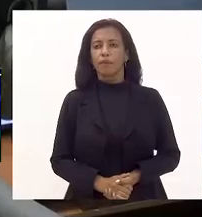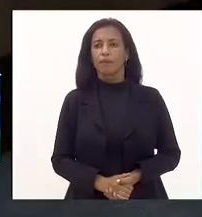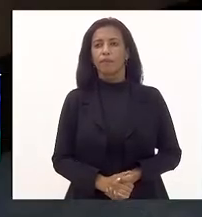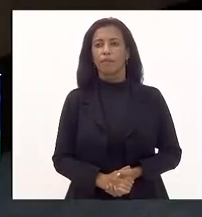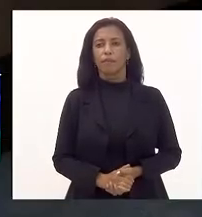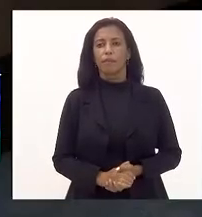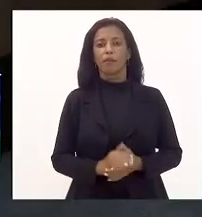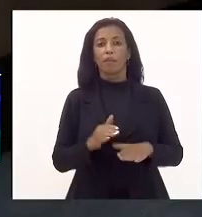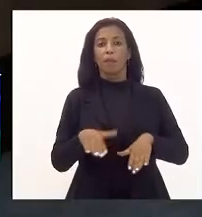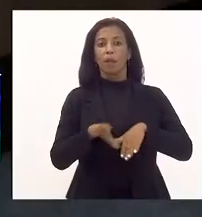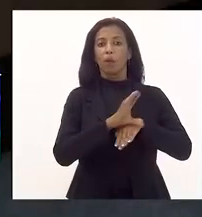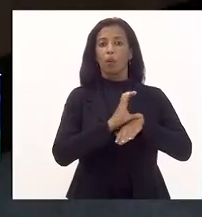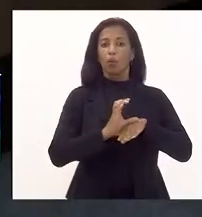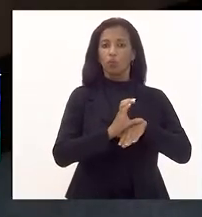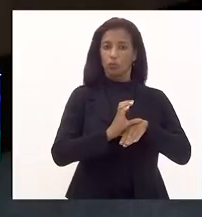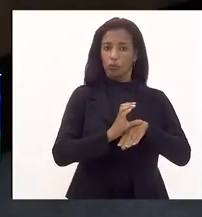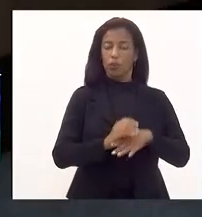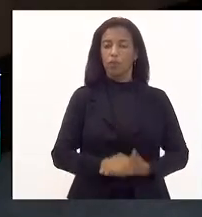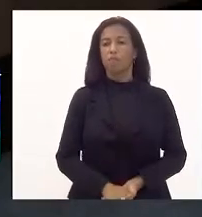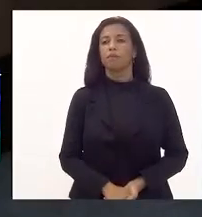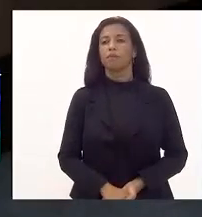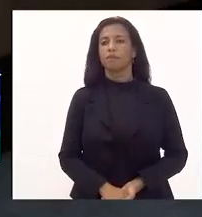Aparecer pela Constitucionalidade.